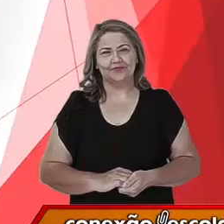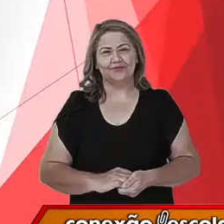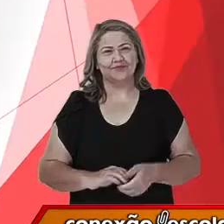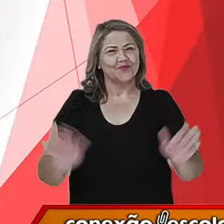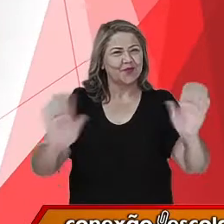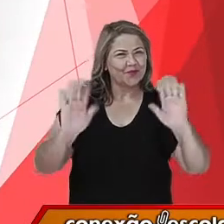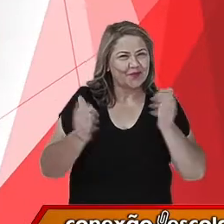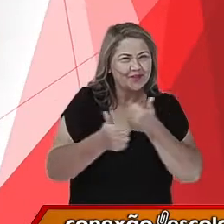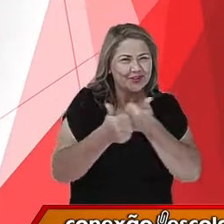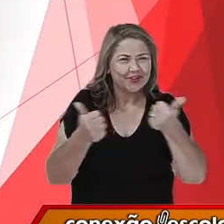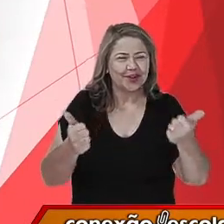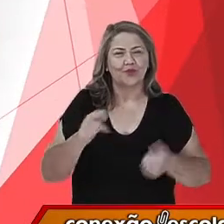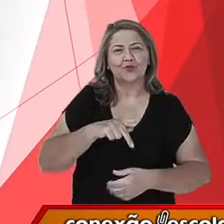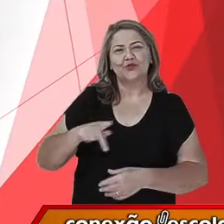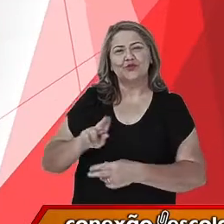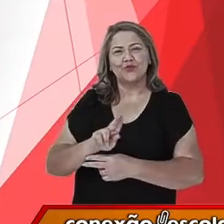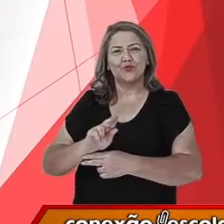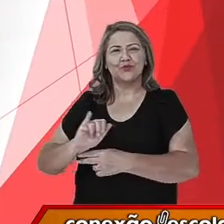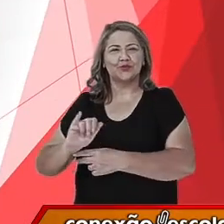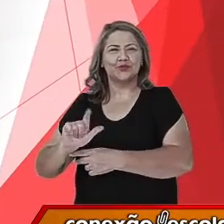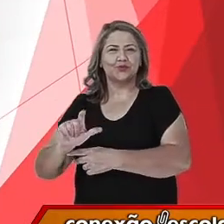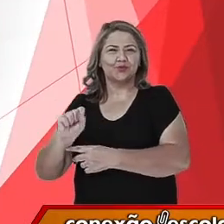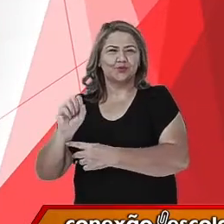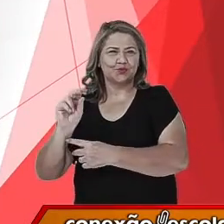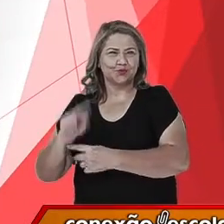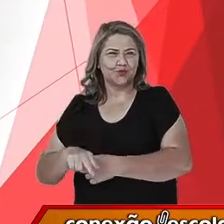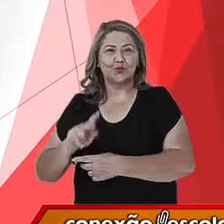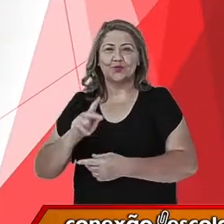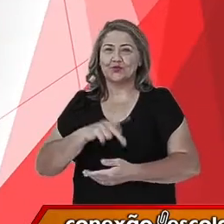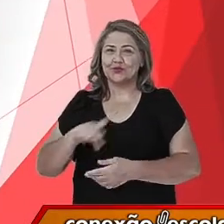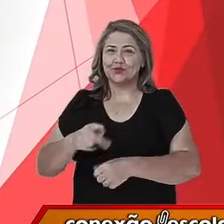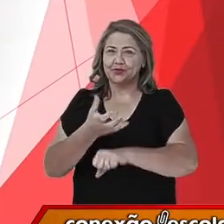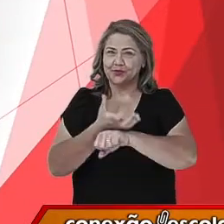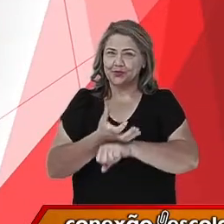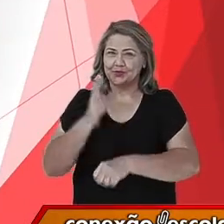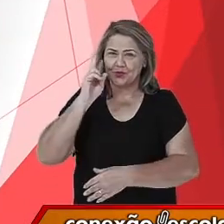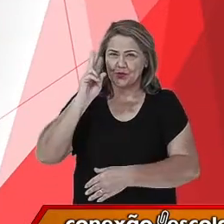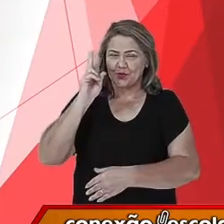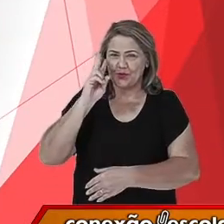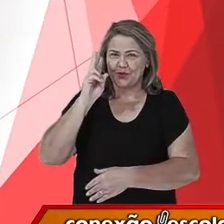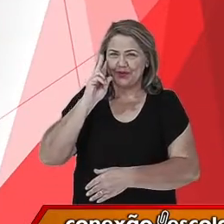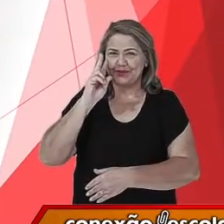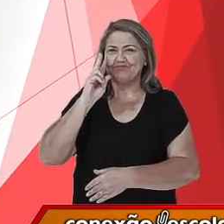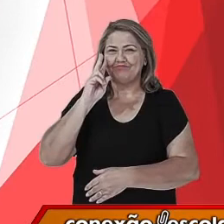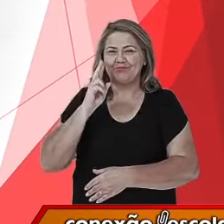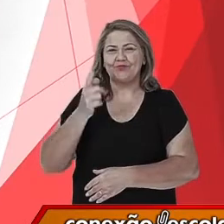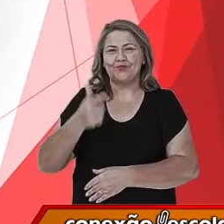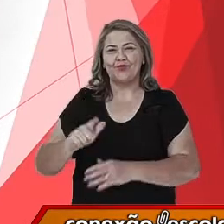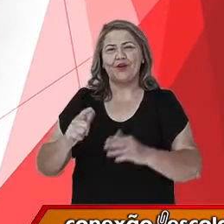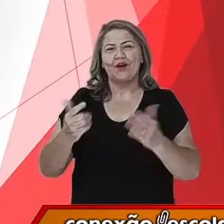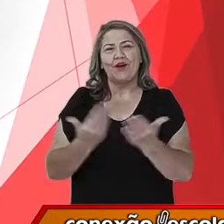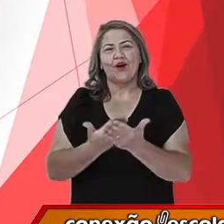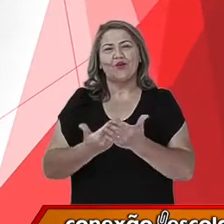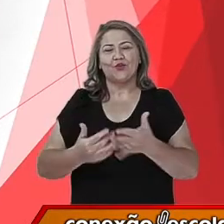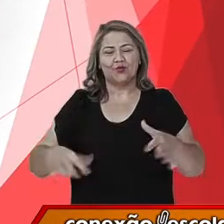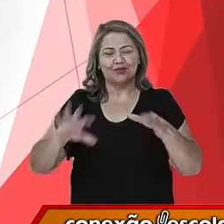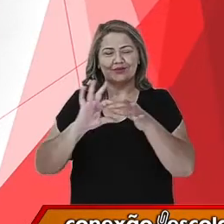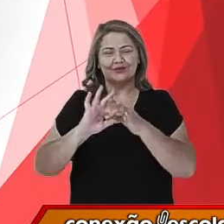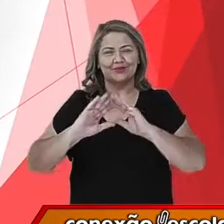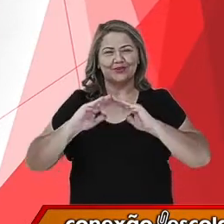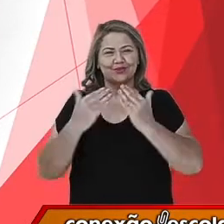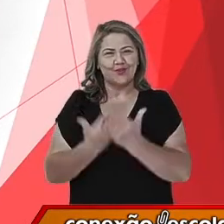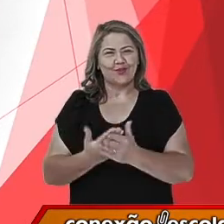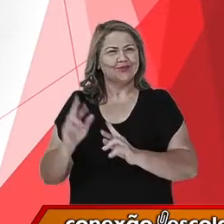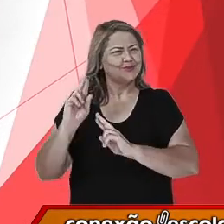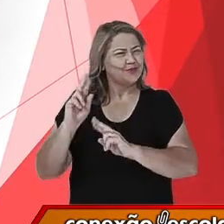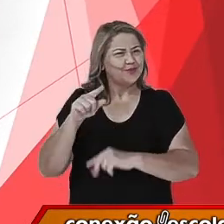Olá, eu sou o professor Wilson Duarte, professor de História. Estamos aqui para mais uma aula do Conexão Escola. Espero que você